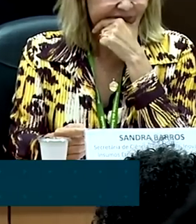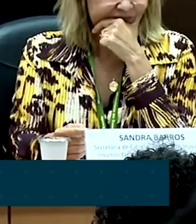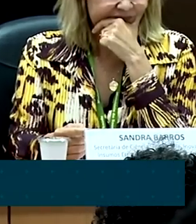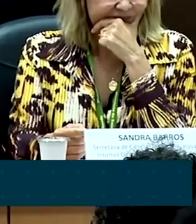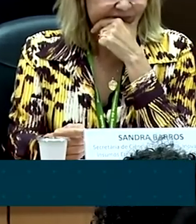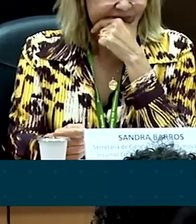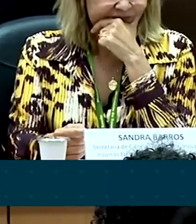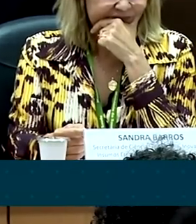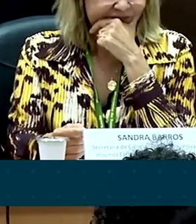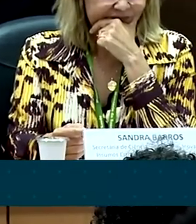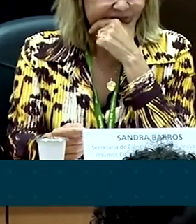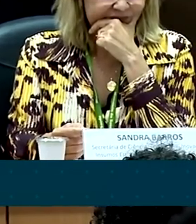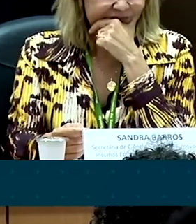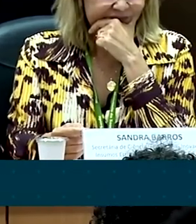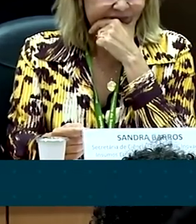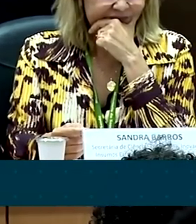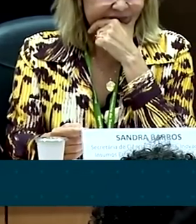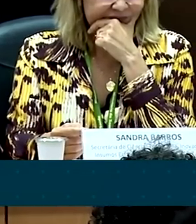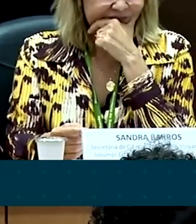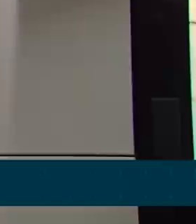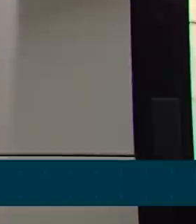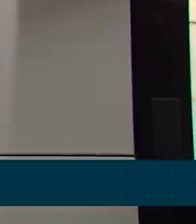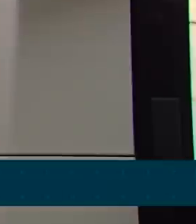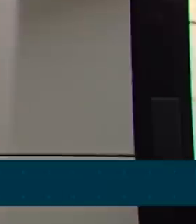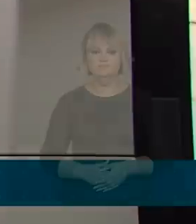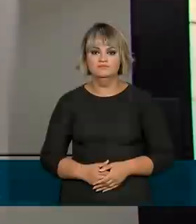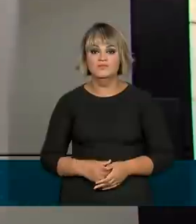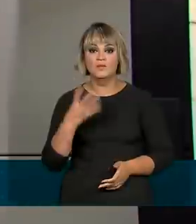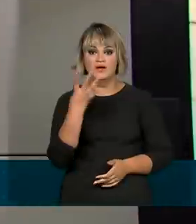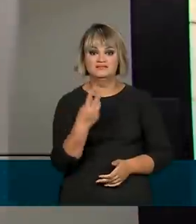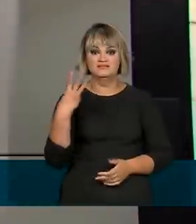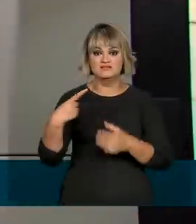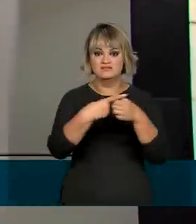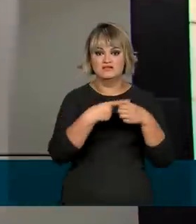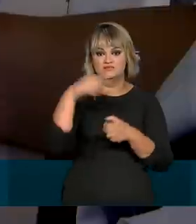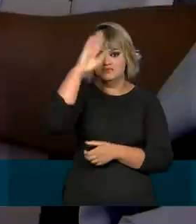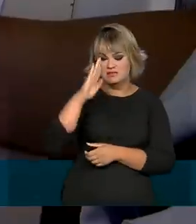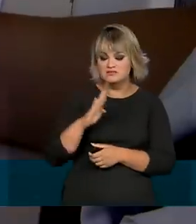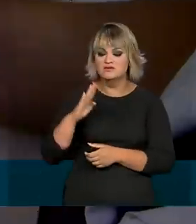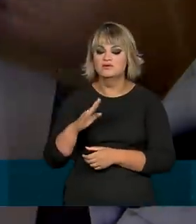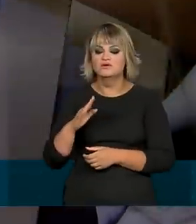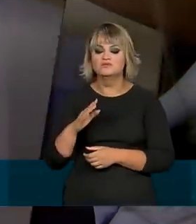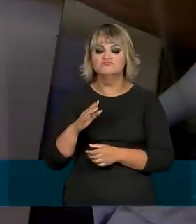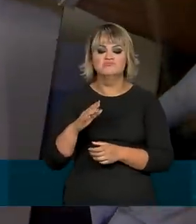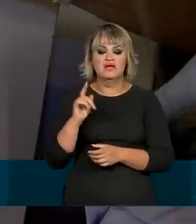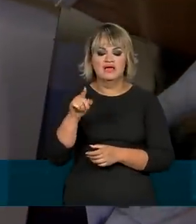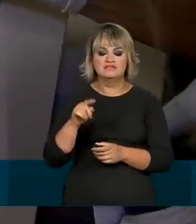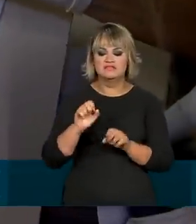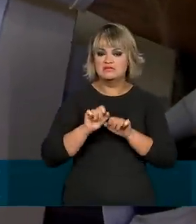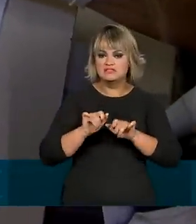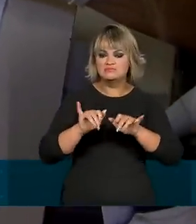tem medicamento suficiente para bancar essa recomendação. 43 cidades no Brasil já acabaram com a